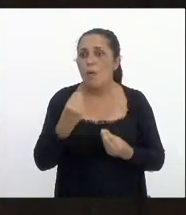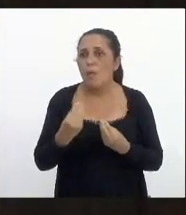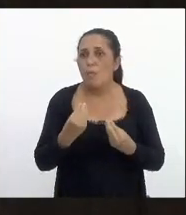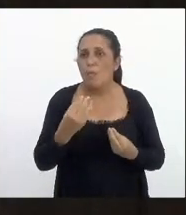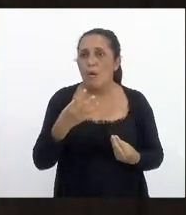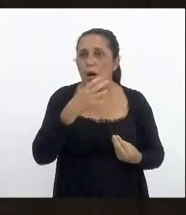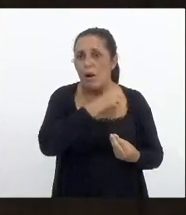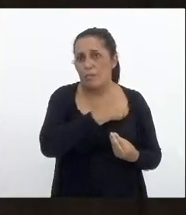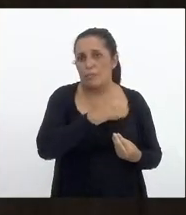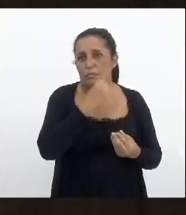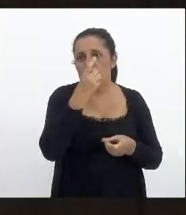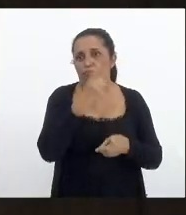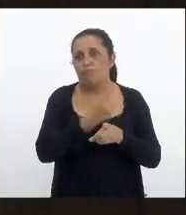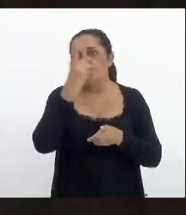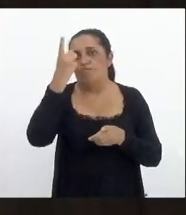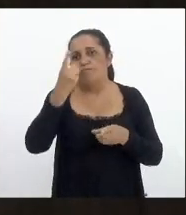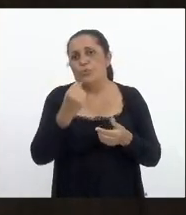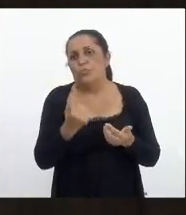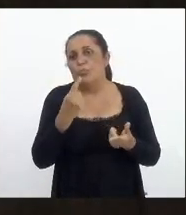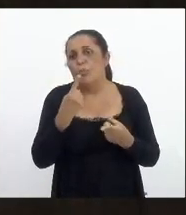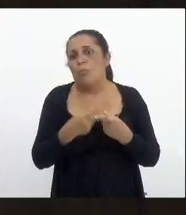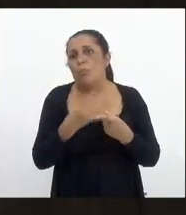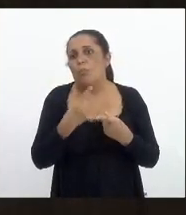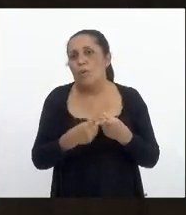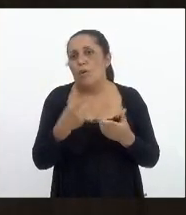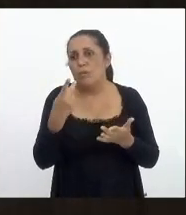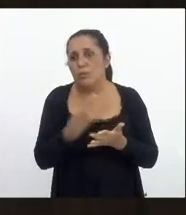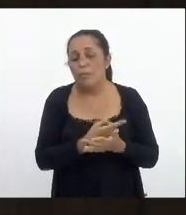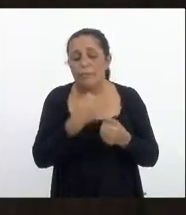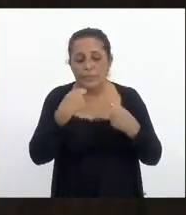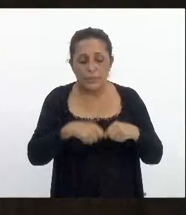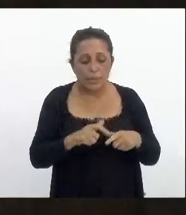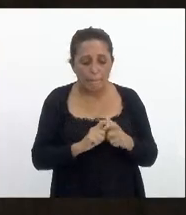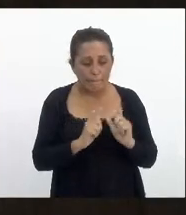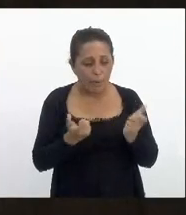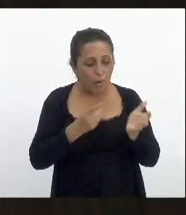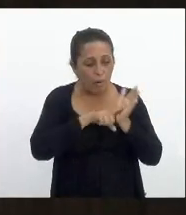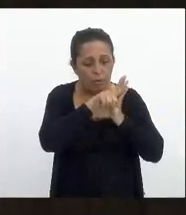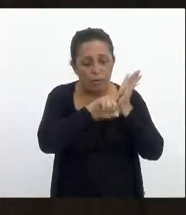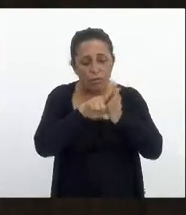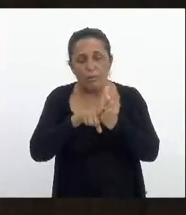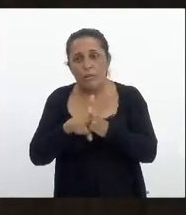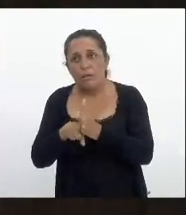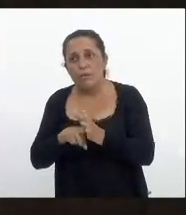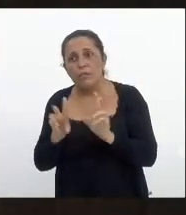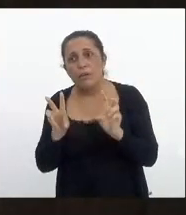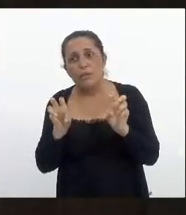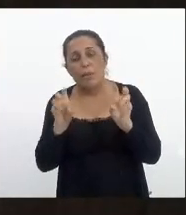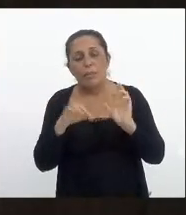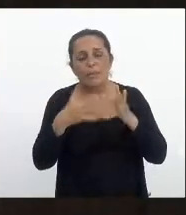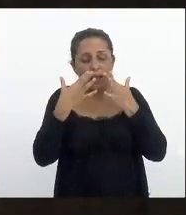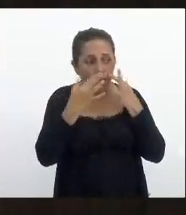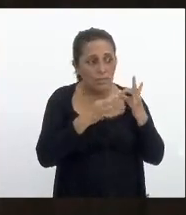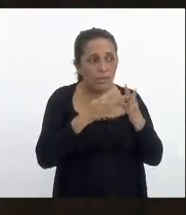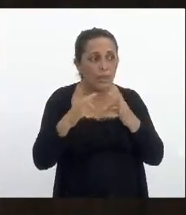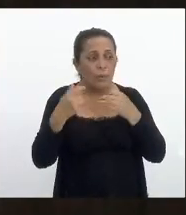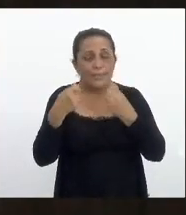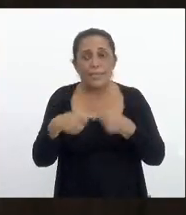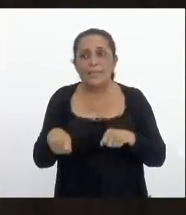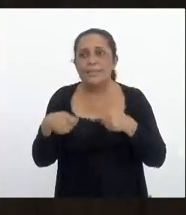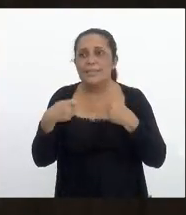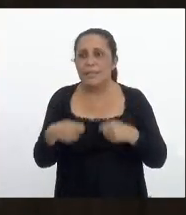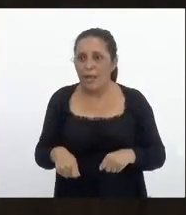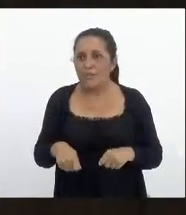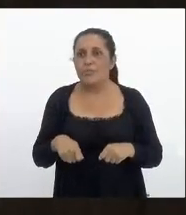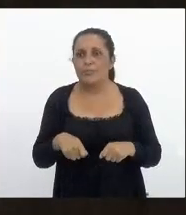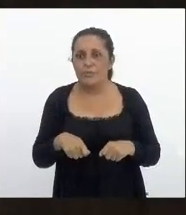desfecho e a necessidade inclusive de maiores investigações sobre o caso mas me chamou atenção essa necessidade